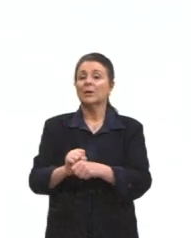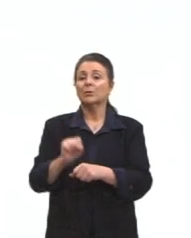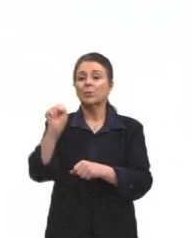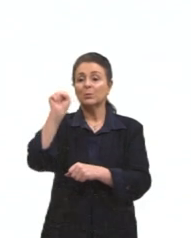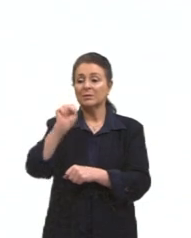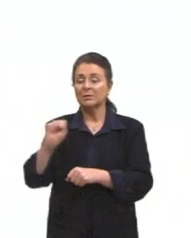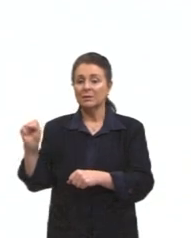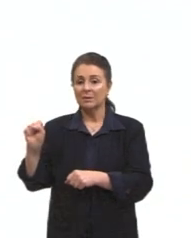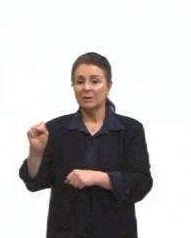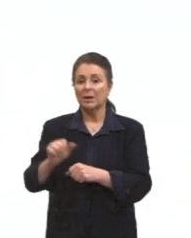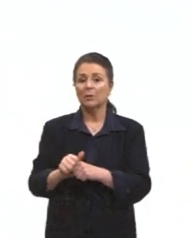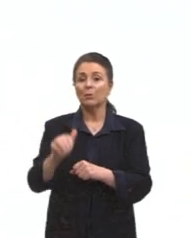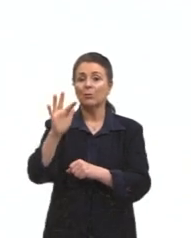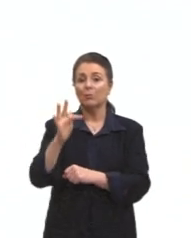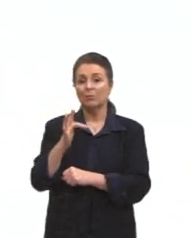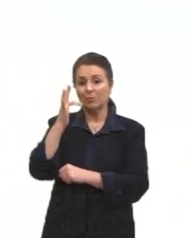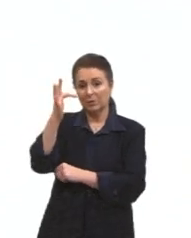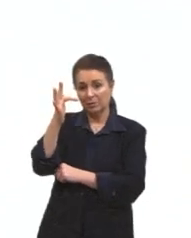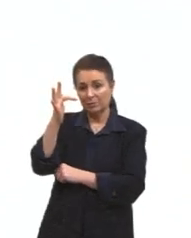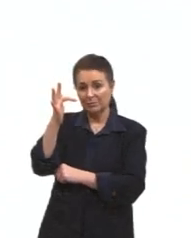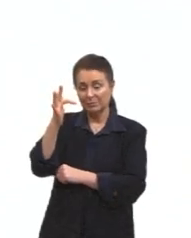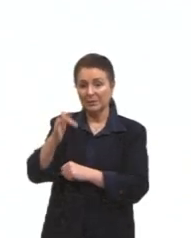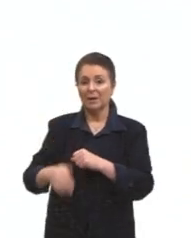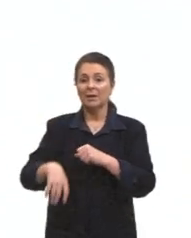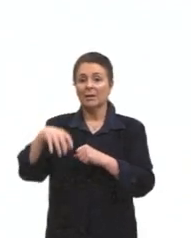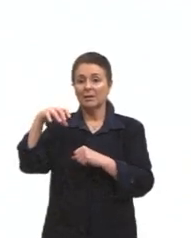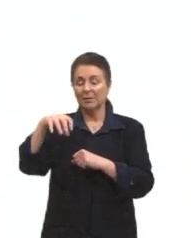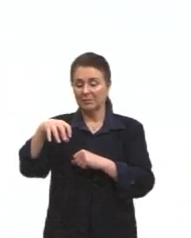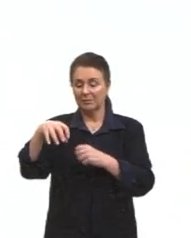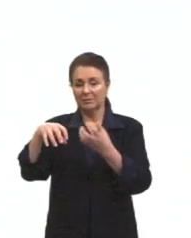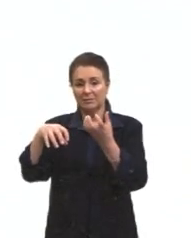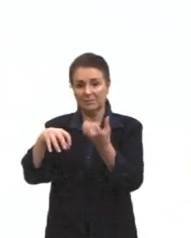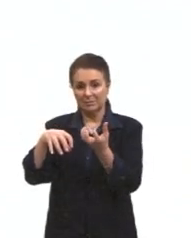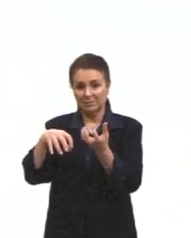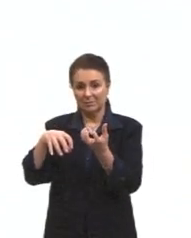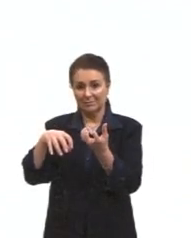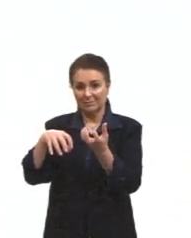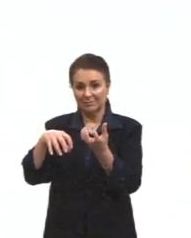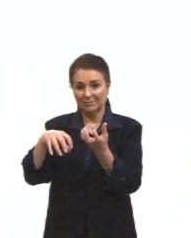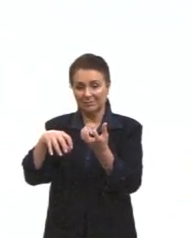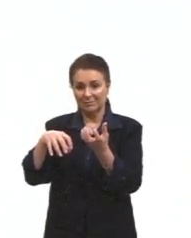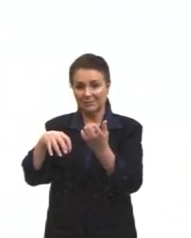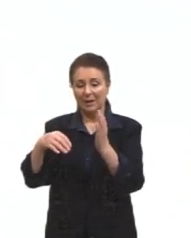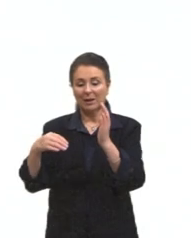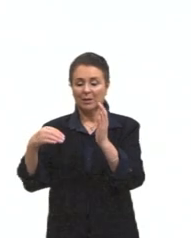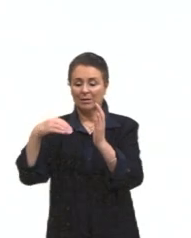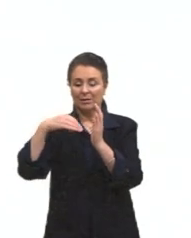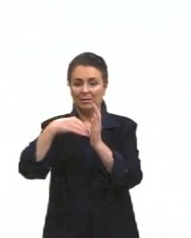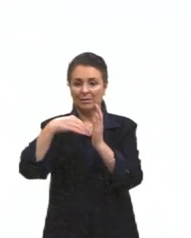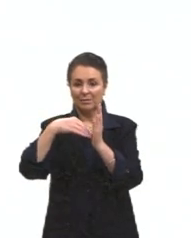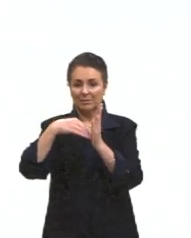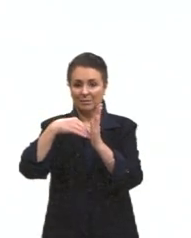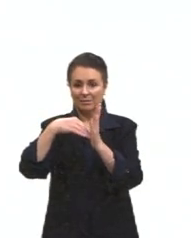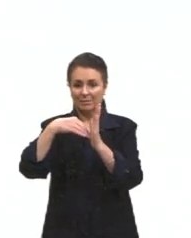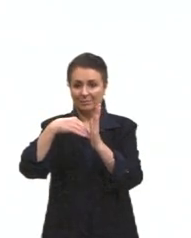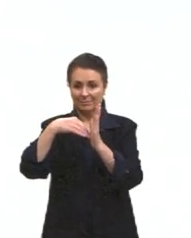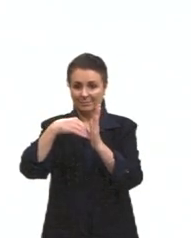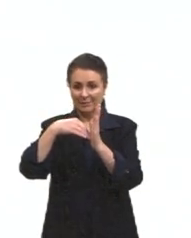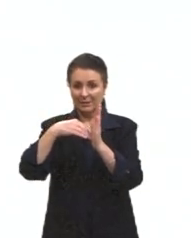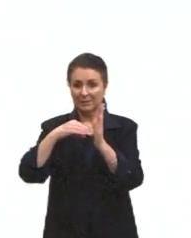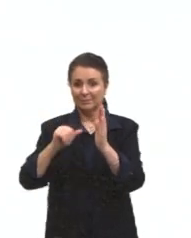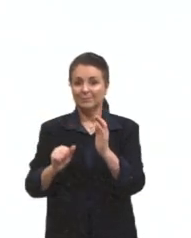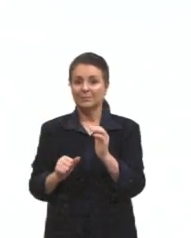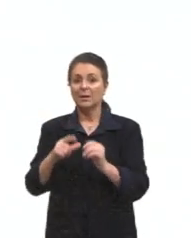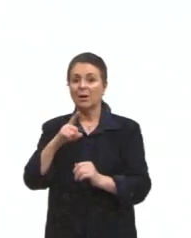Nós temos que procurar sempre por fontes confiáveis, né, prof? Com certeza, é fundamental isso. Então, no site do Senado Federal, por exemplo,